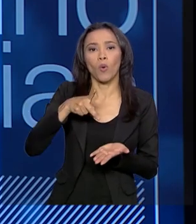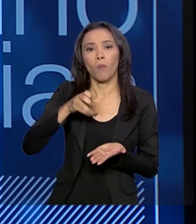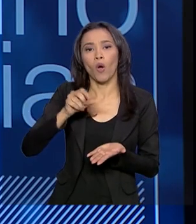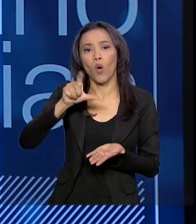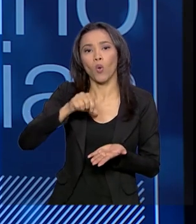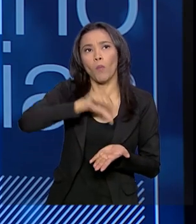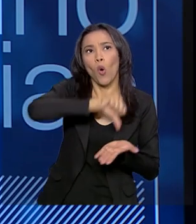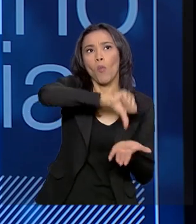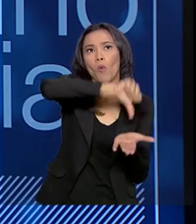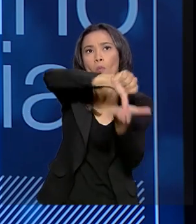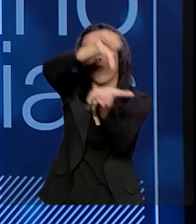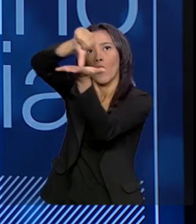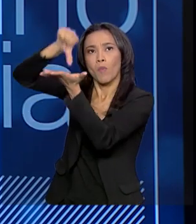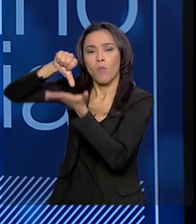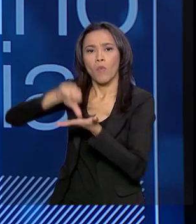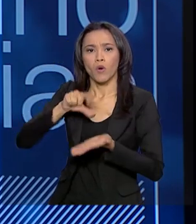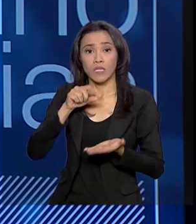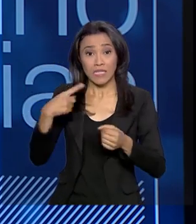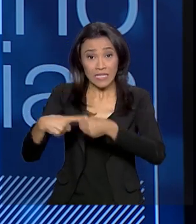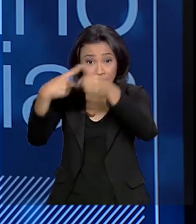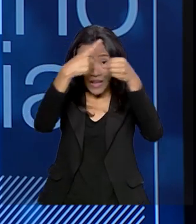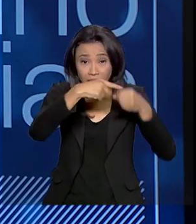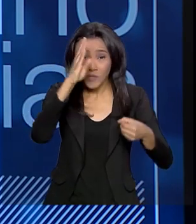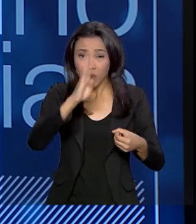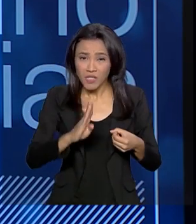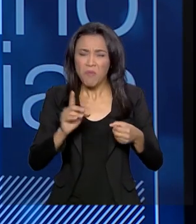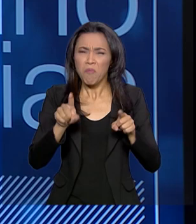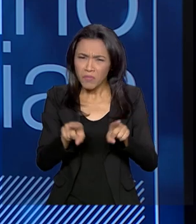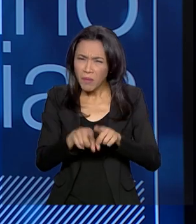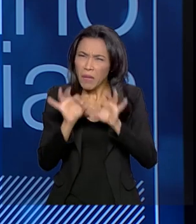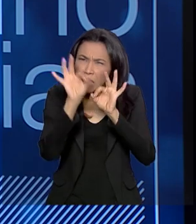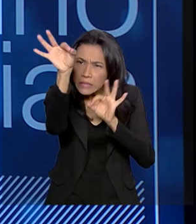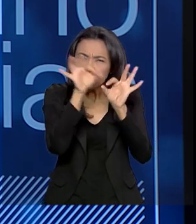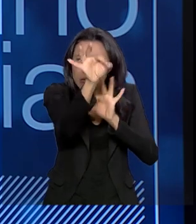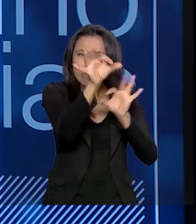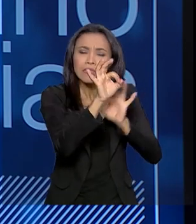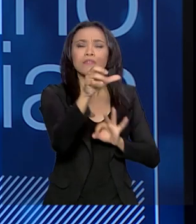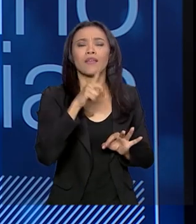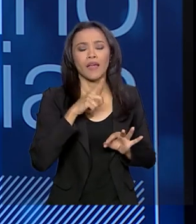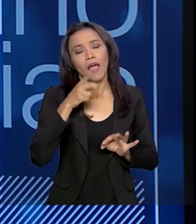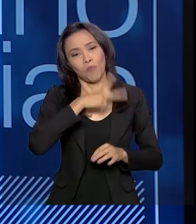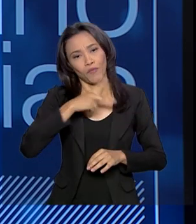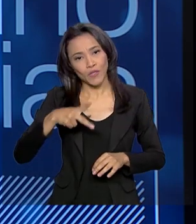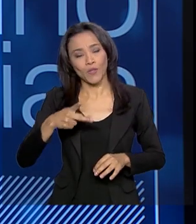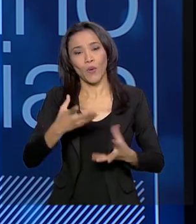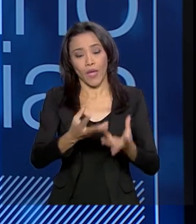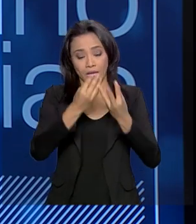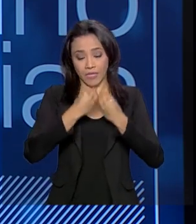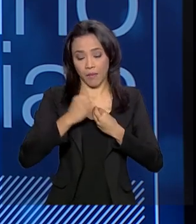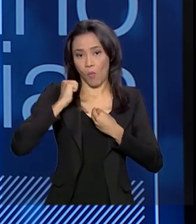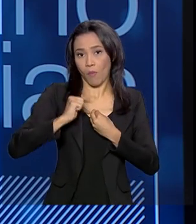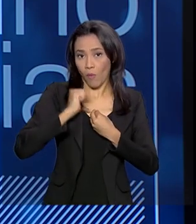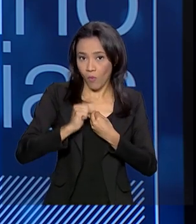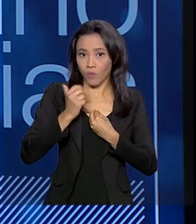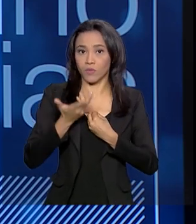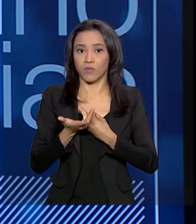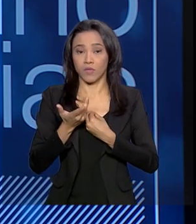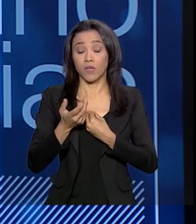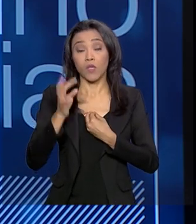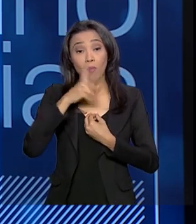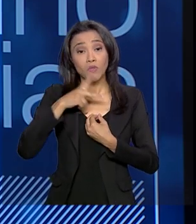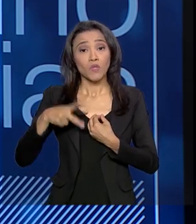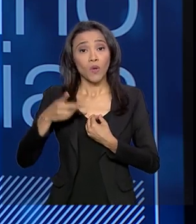várias cidades, todo o país, mesmo o interior do país vai ter a presencial ali e o professor, ele recebe uma bolsa da Capes. O professor que é da